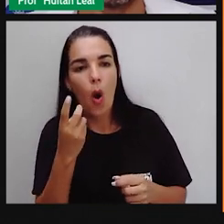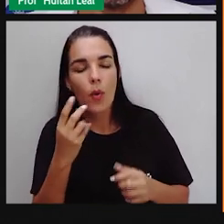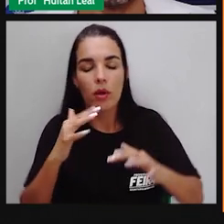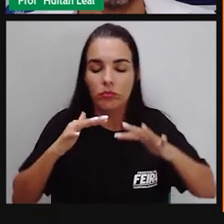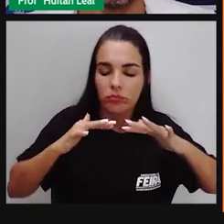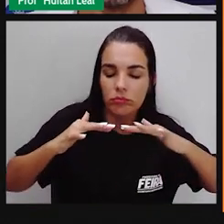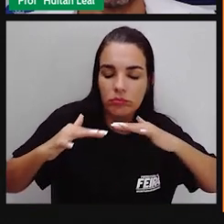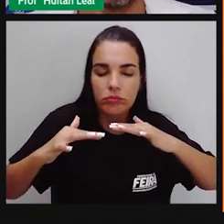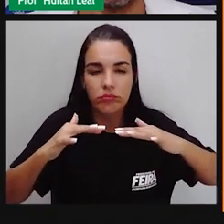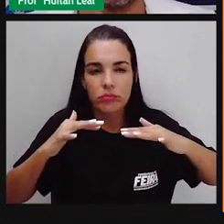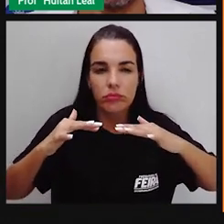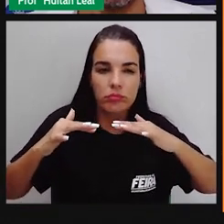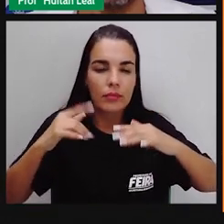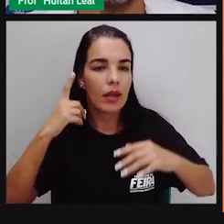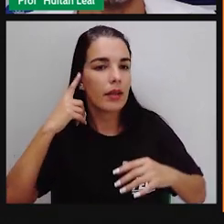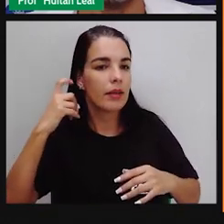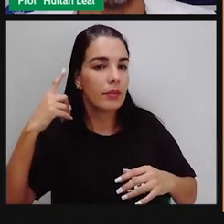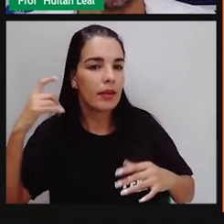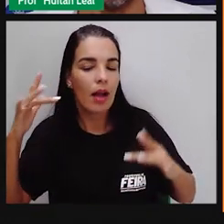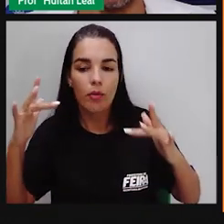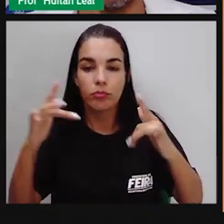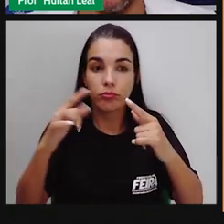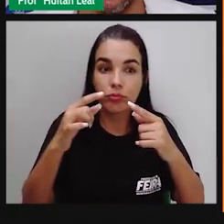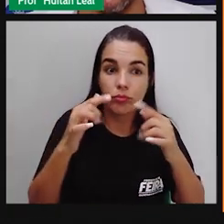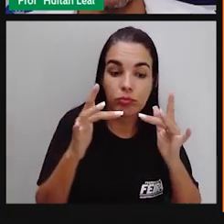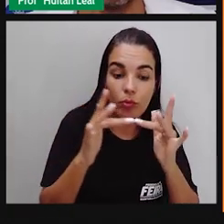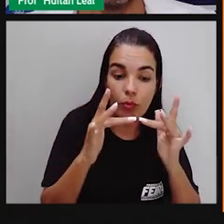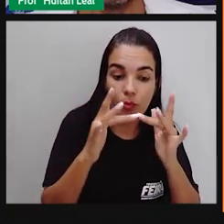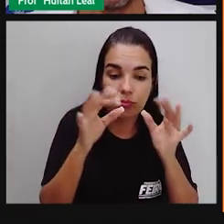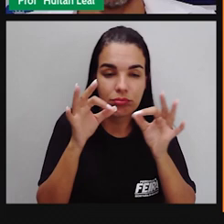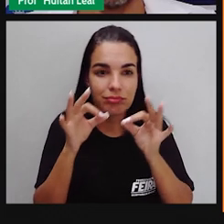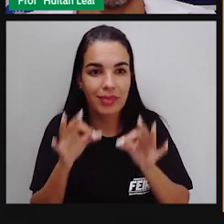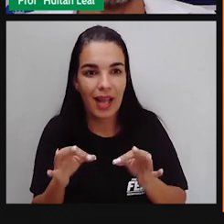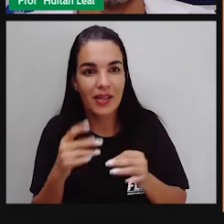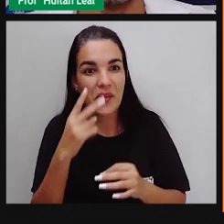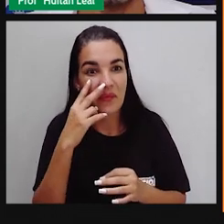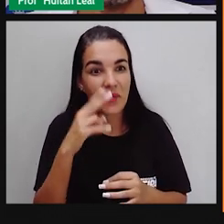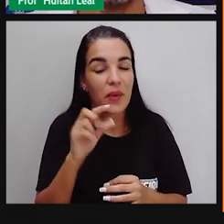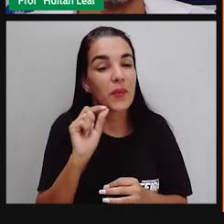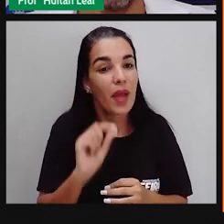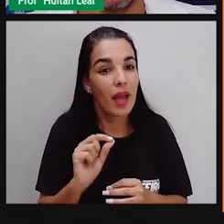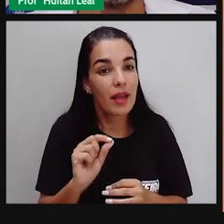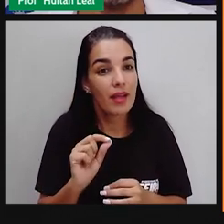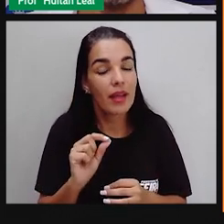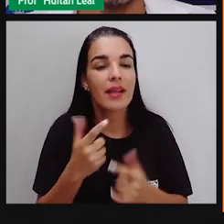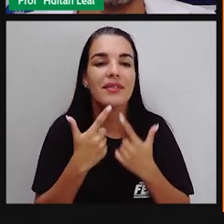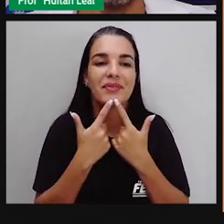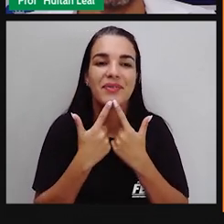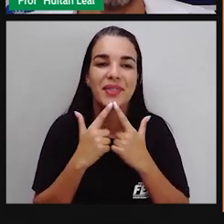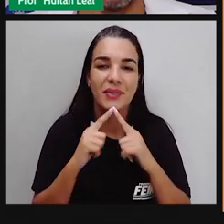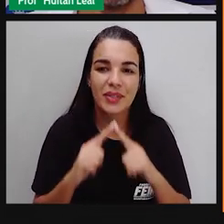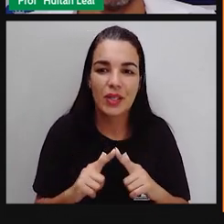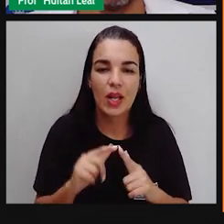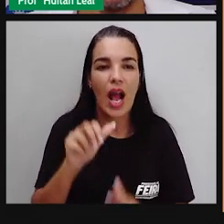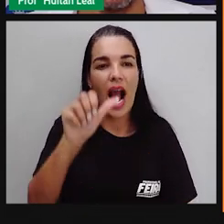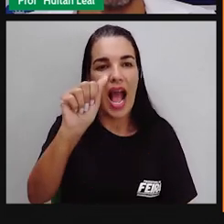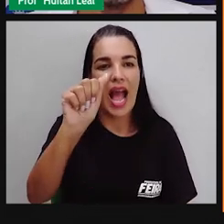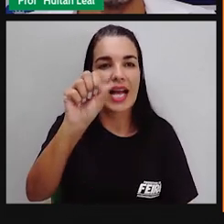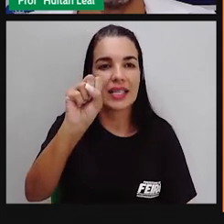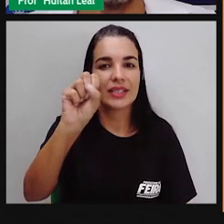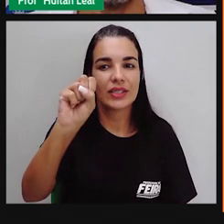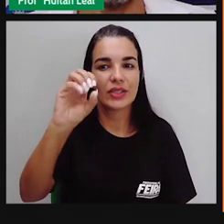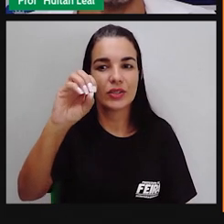ao que está sendo dito ou escrito, vocês vão saber já que se trata da figura de linguagem chamada